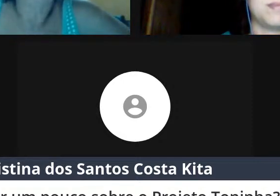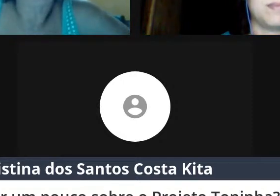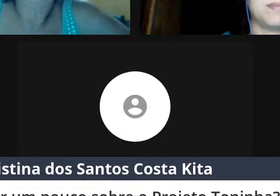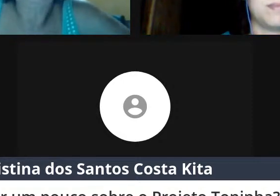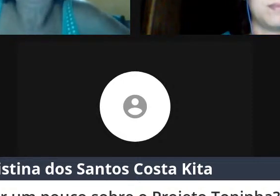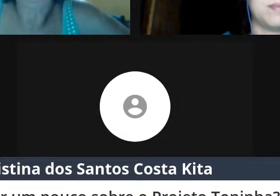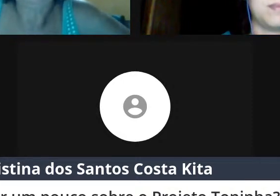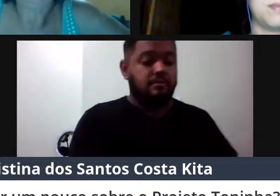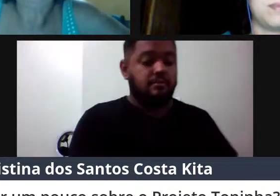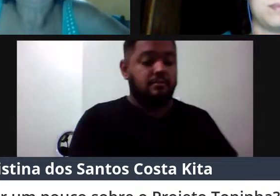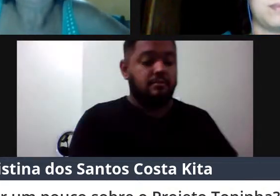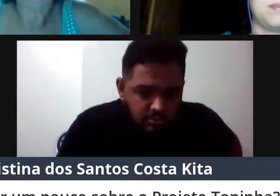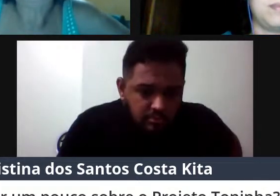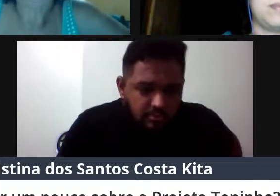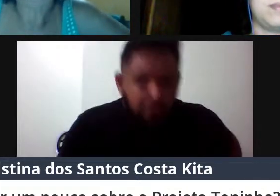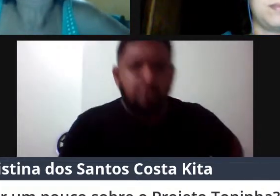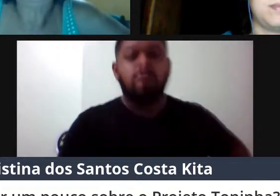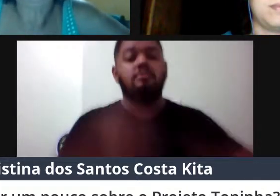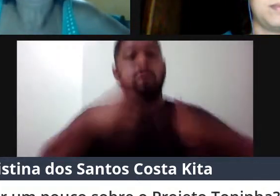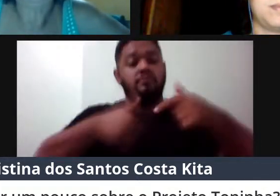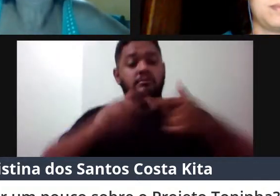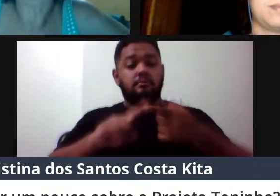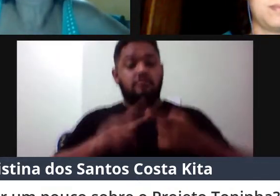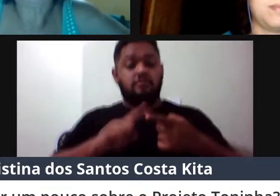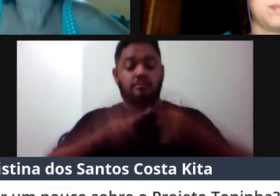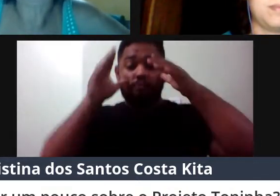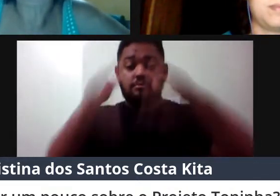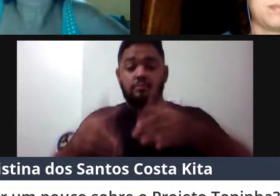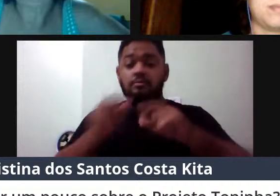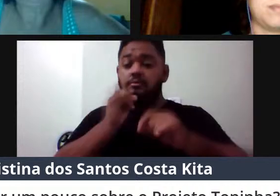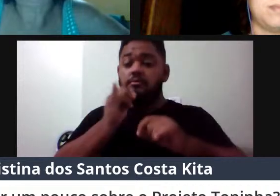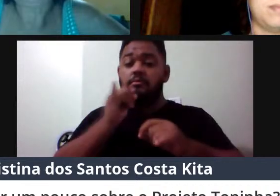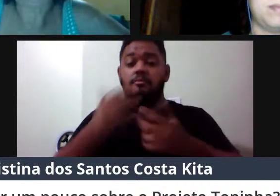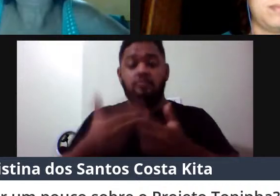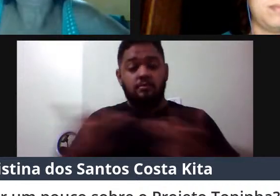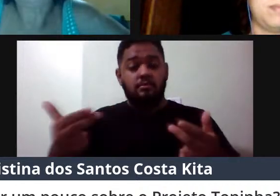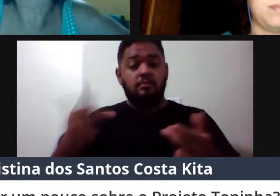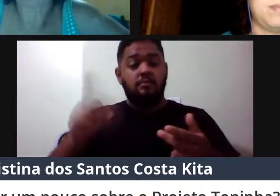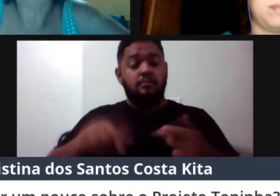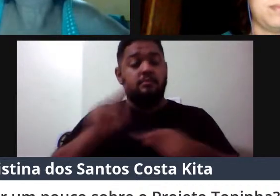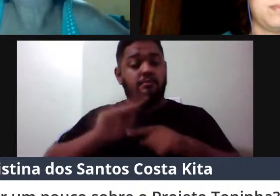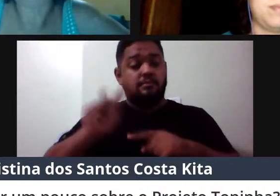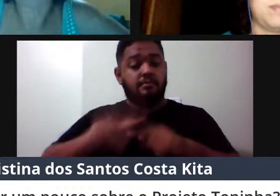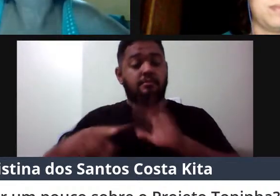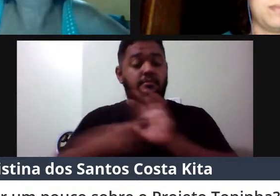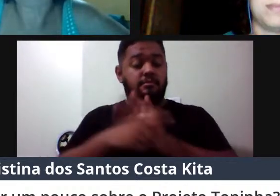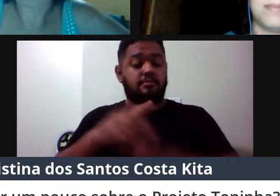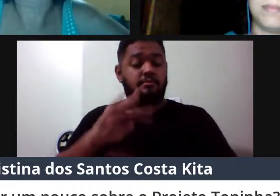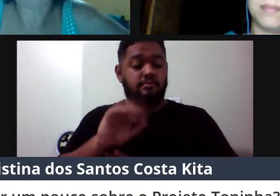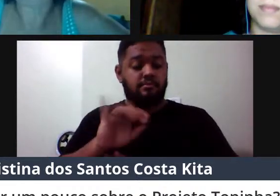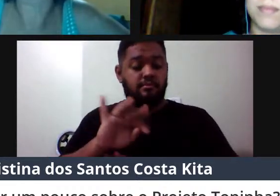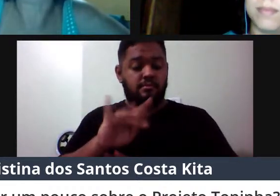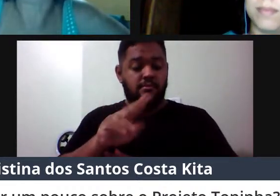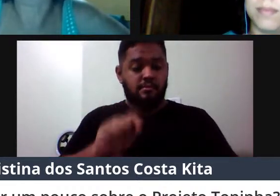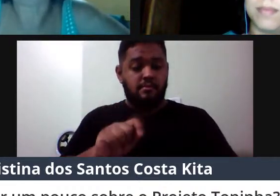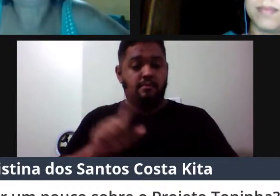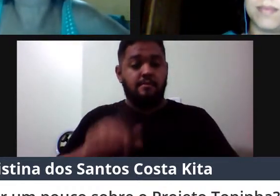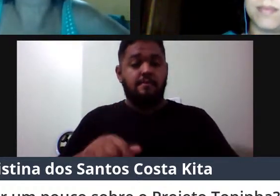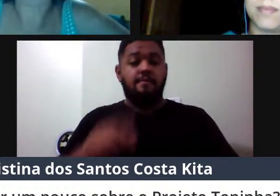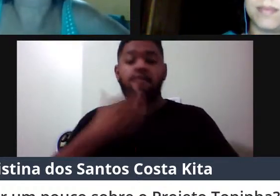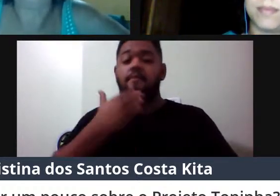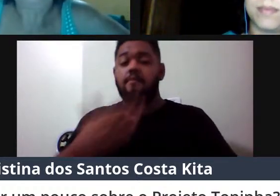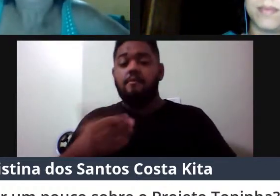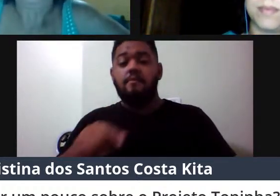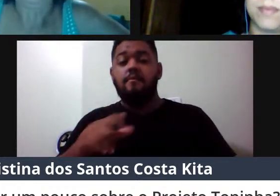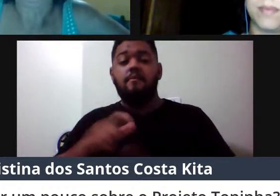que trabalha direcionado à pesquisa e conservação da Toninha, que é considerada a espécie de cetáceo mais ameaçada do Atlântico